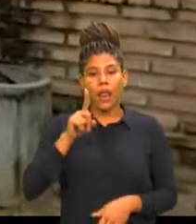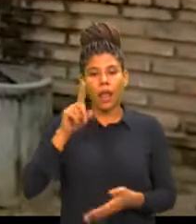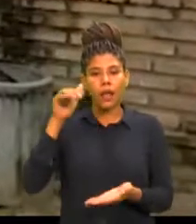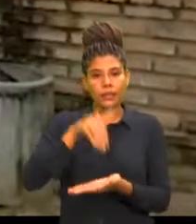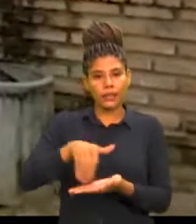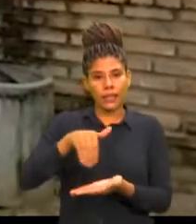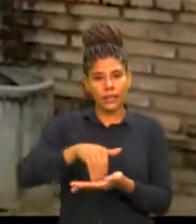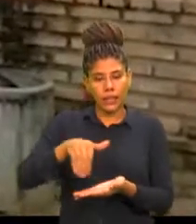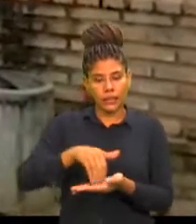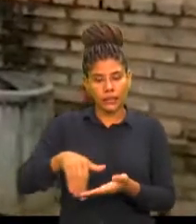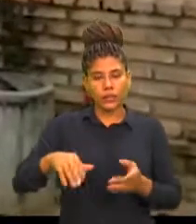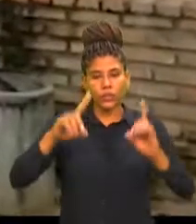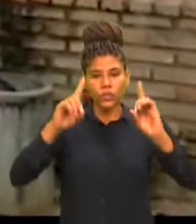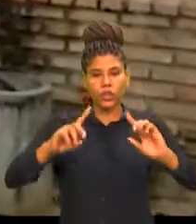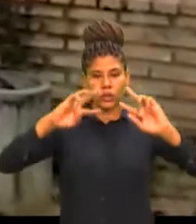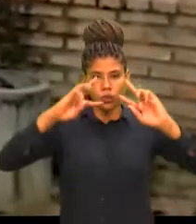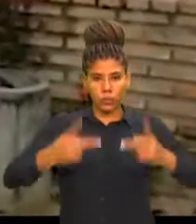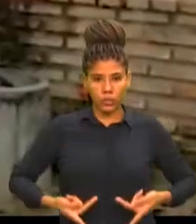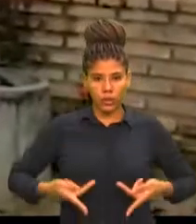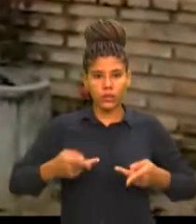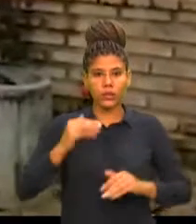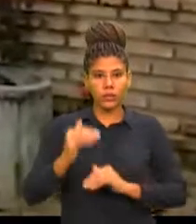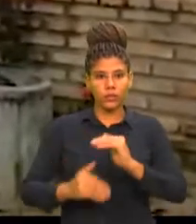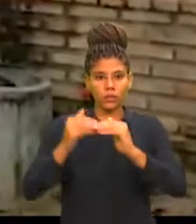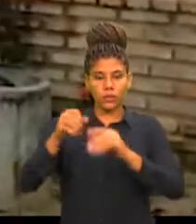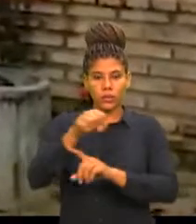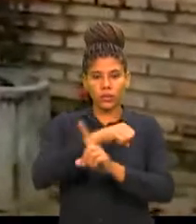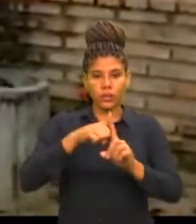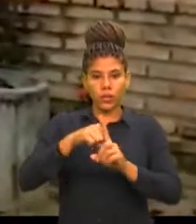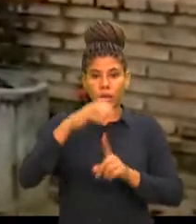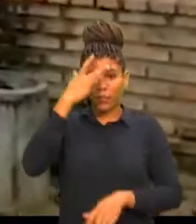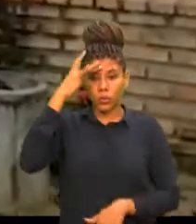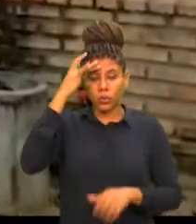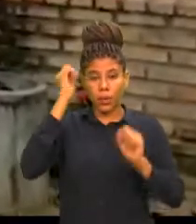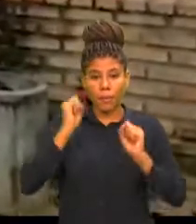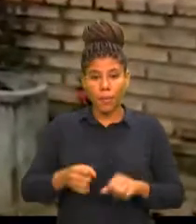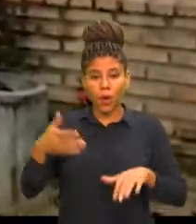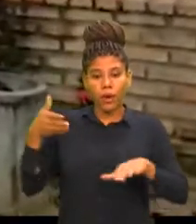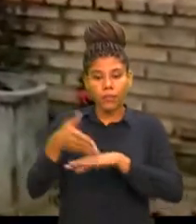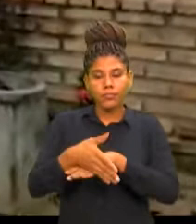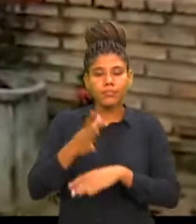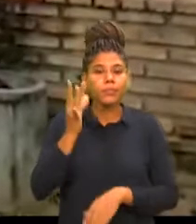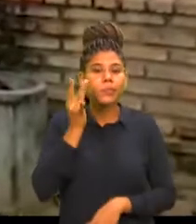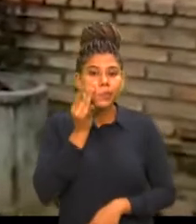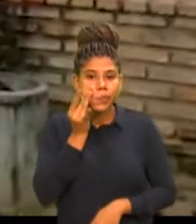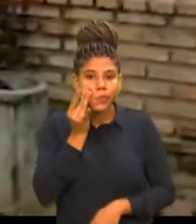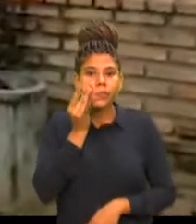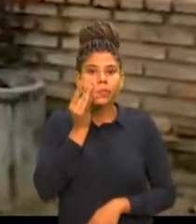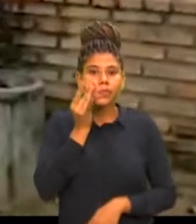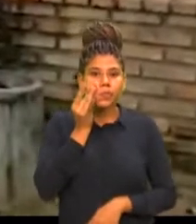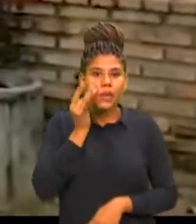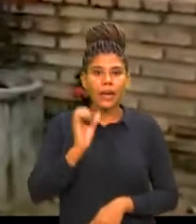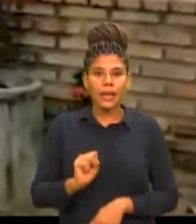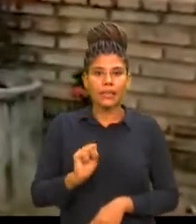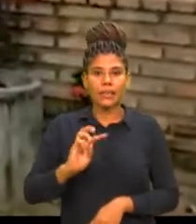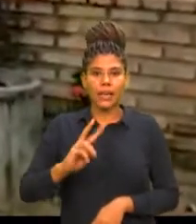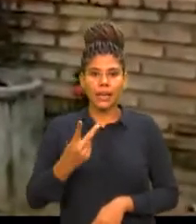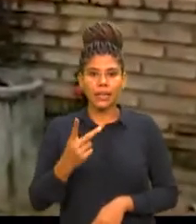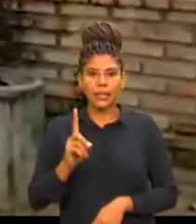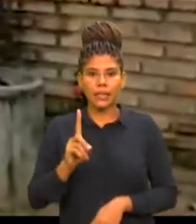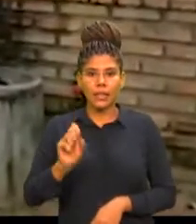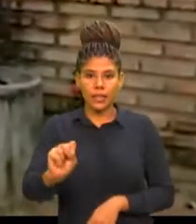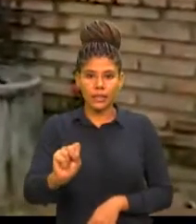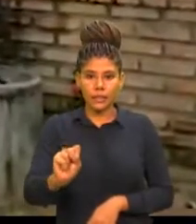Humanos e Desenvolvimento Social. As pessoas podem vir presencialmente na sede aqui da SDHDS, aqui do escritório, que fica na rua